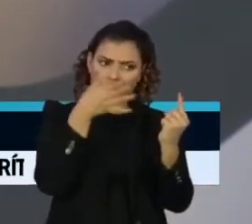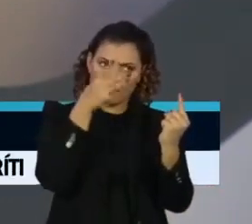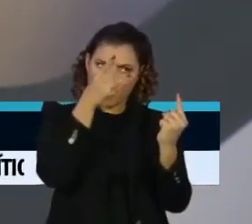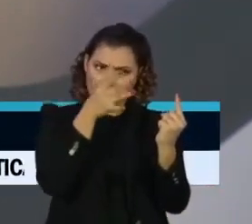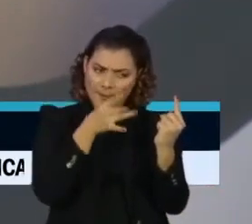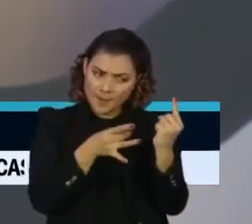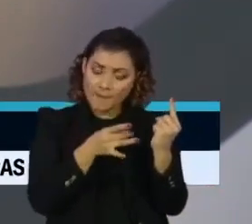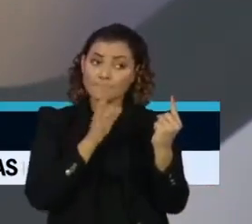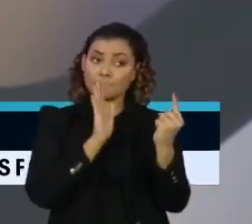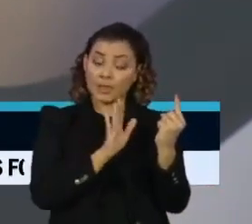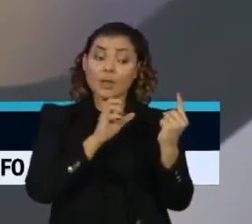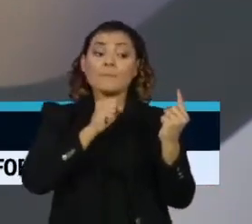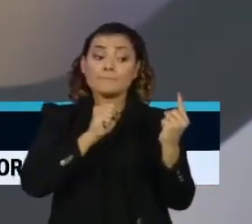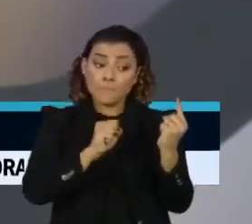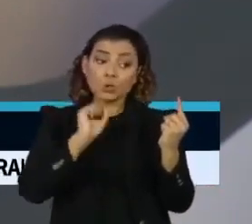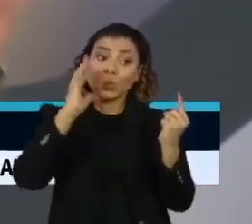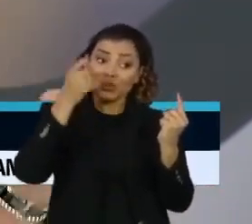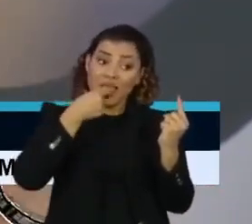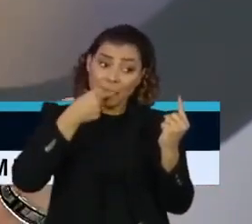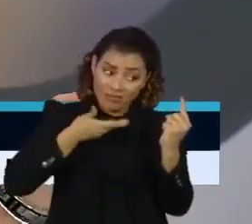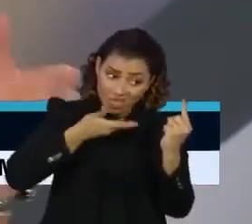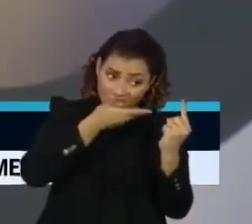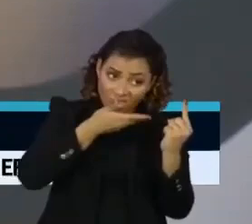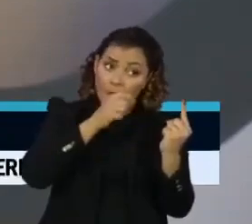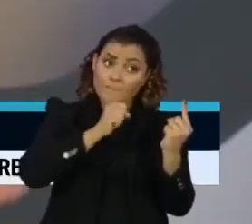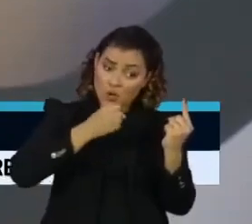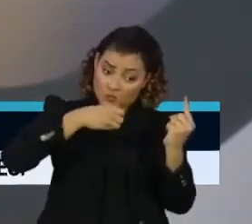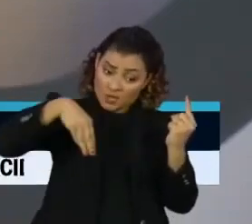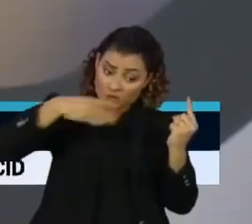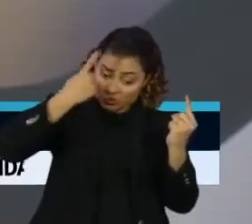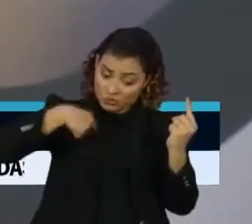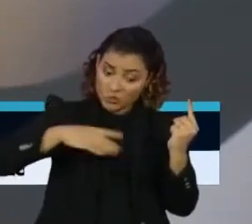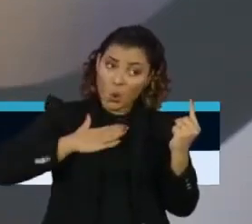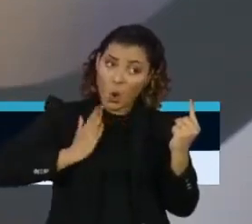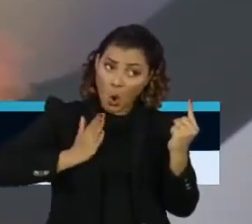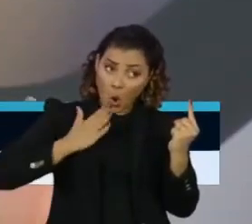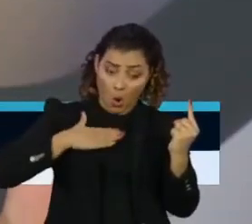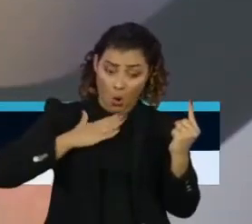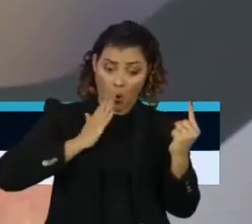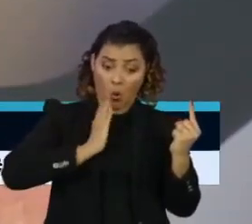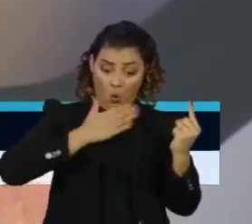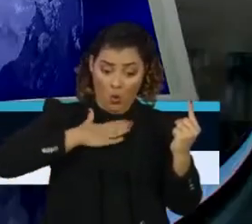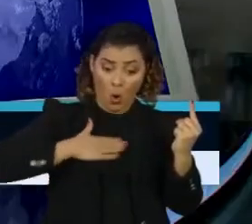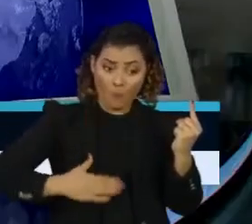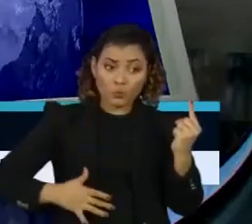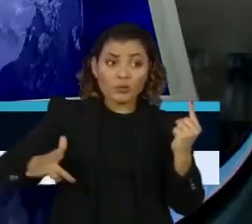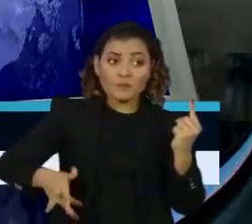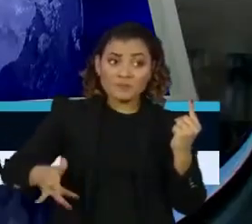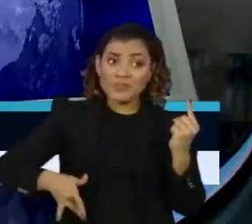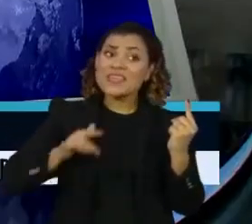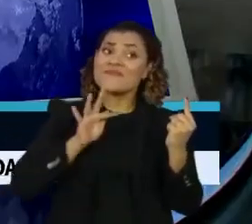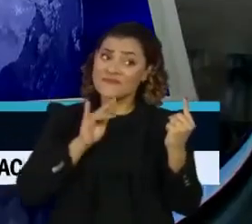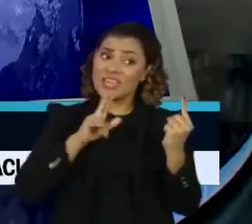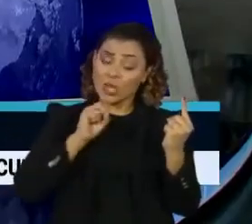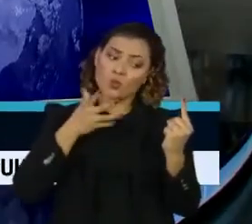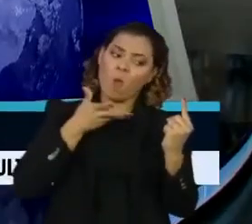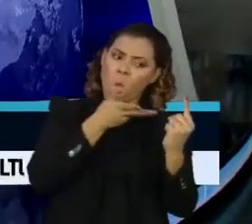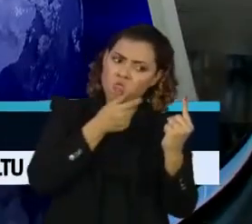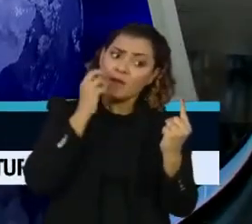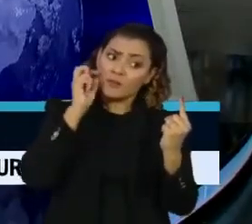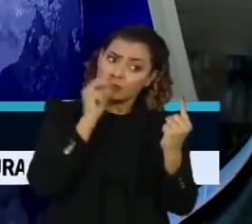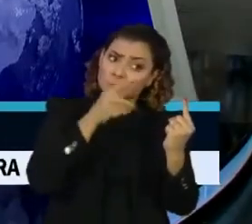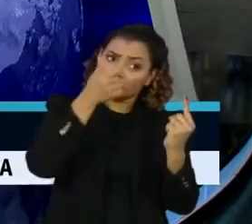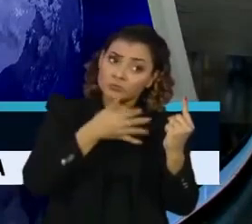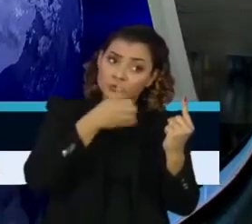raro, mas você pode ter uma complicação grave, principalmente do fígado, eu convenço todos os meus pacientes a não tomar. Então, é uma